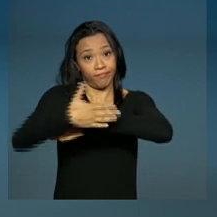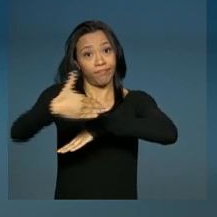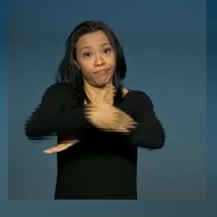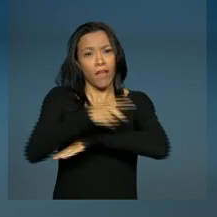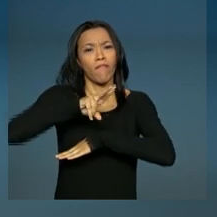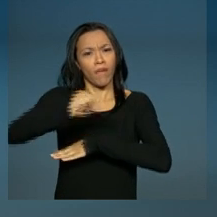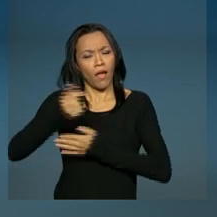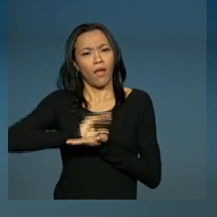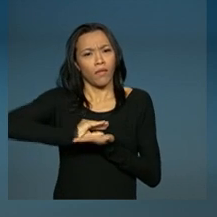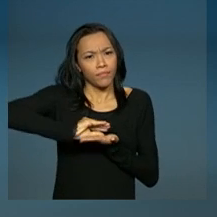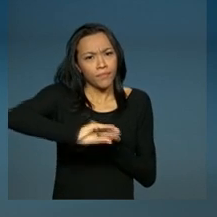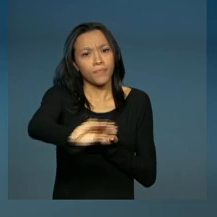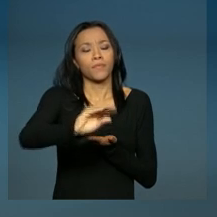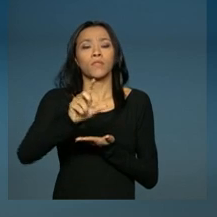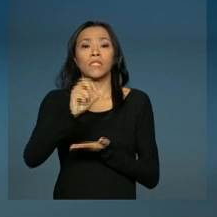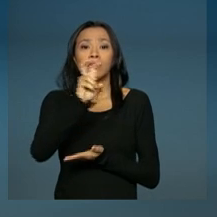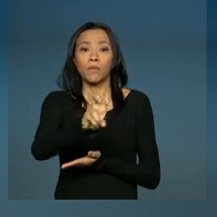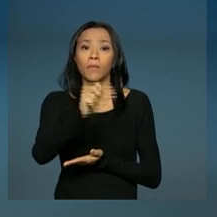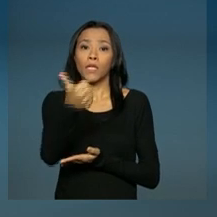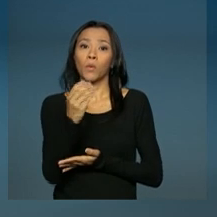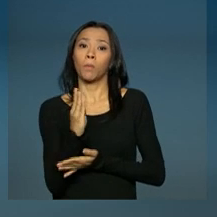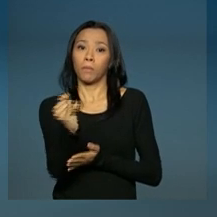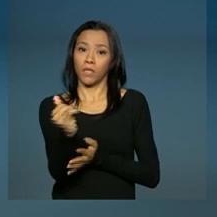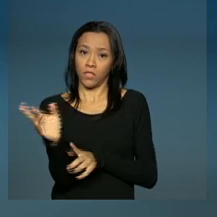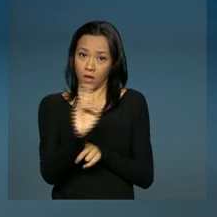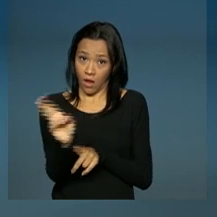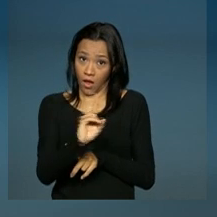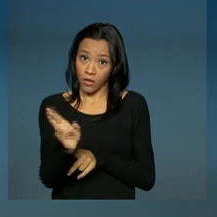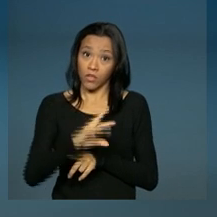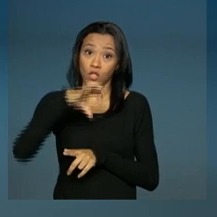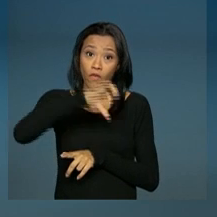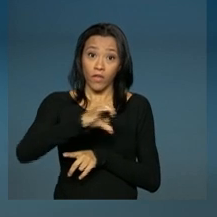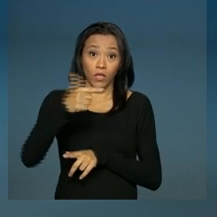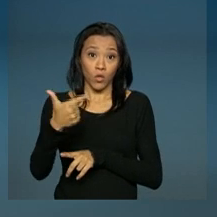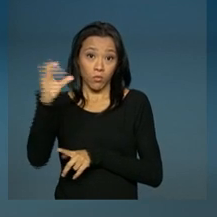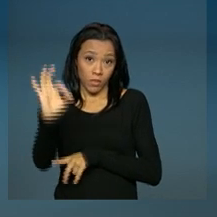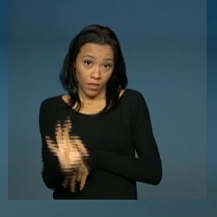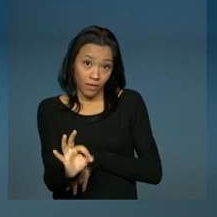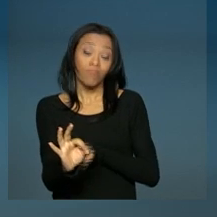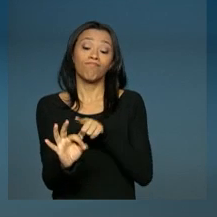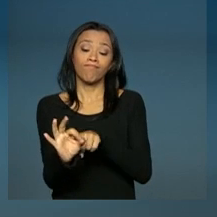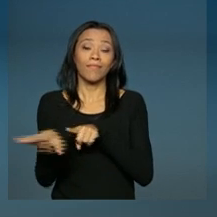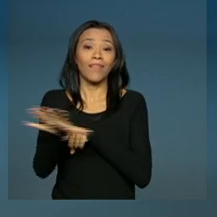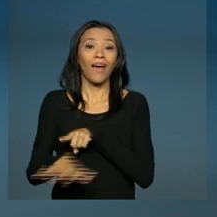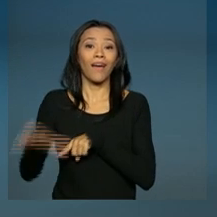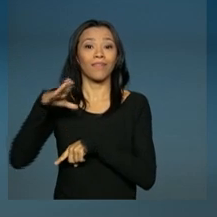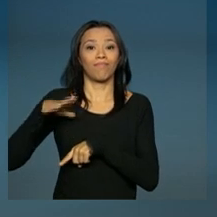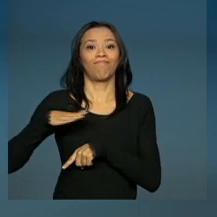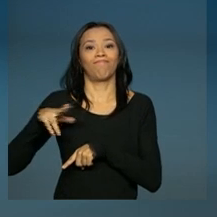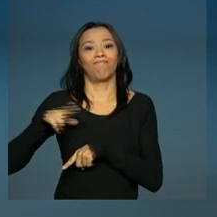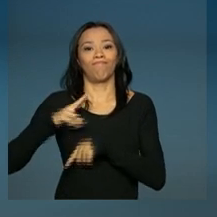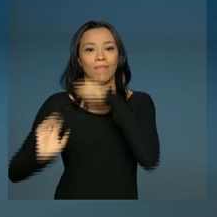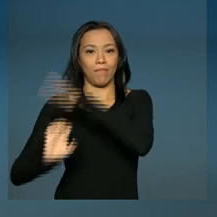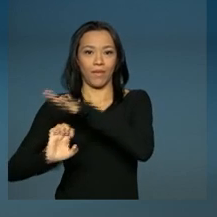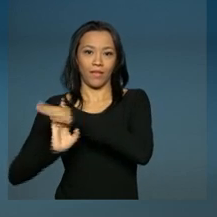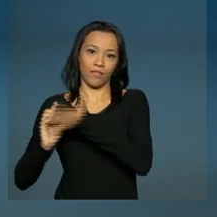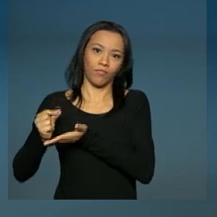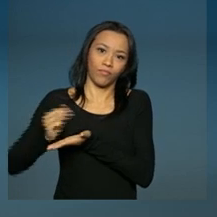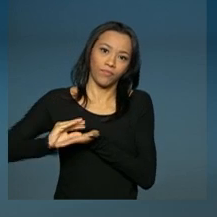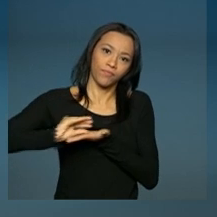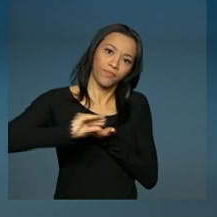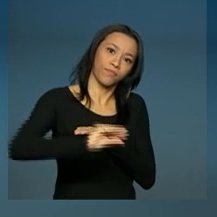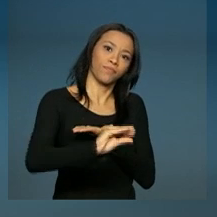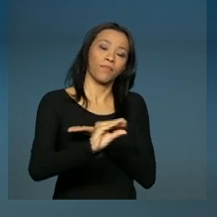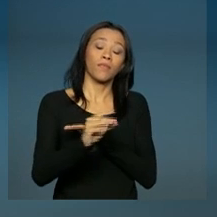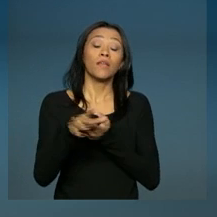receber investimentos de 51 bilhões de reais. 92% deles virão da área privada. Os 51 bilhões de